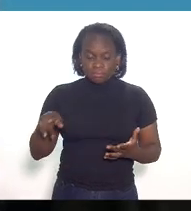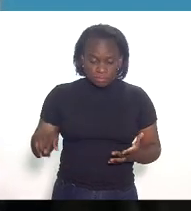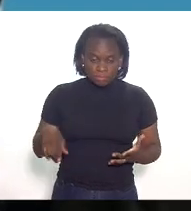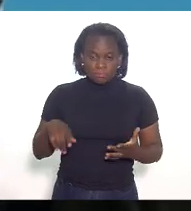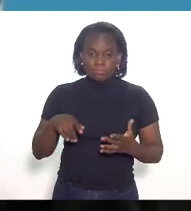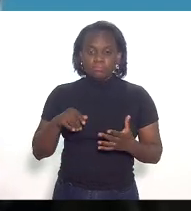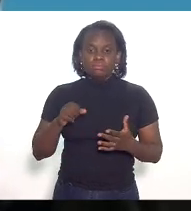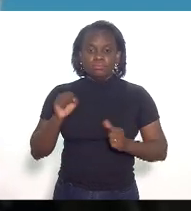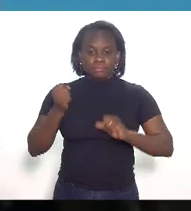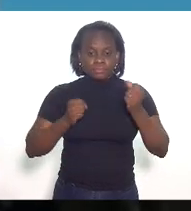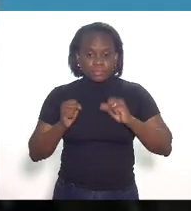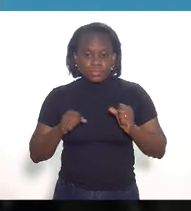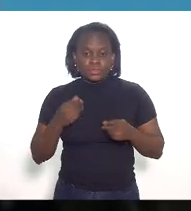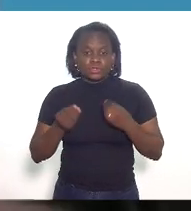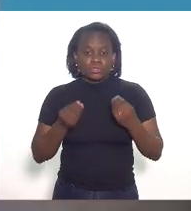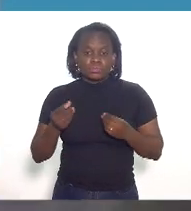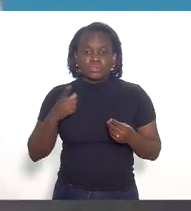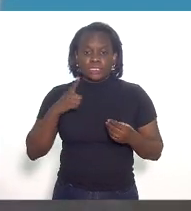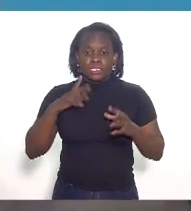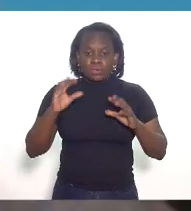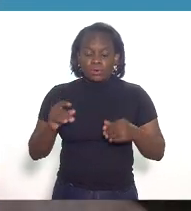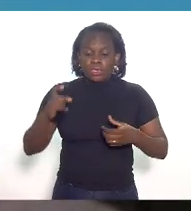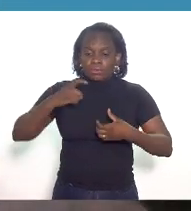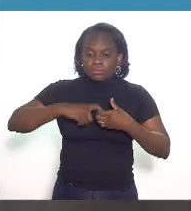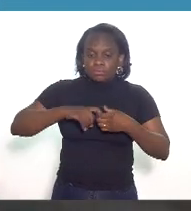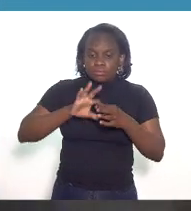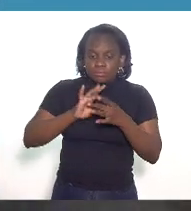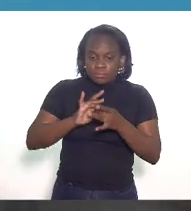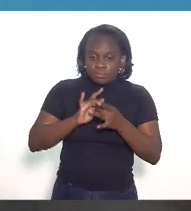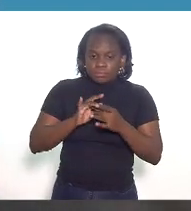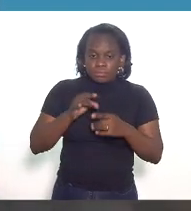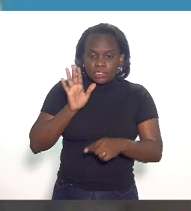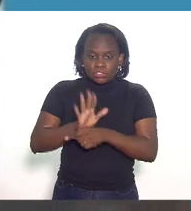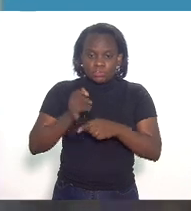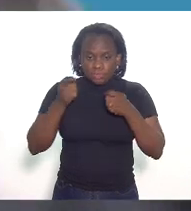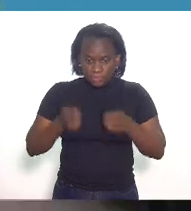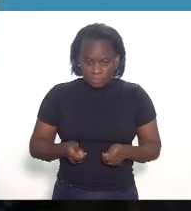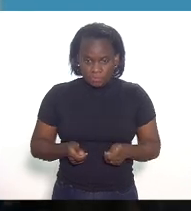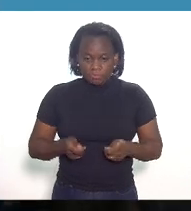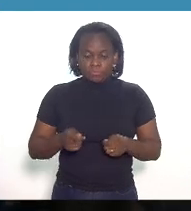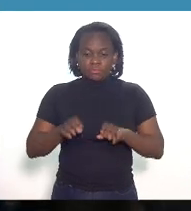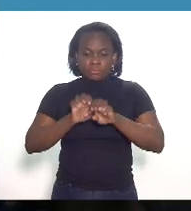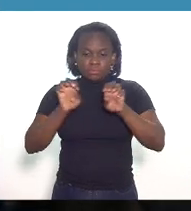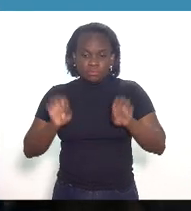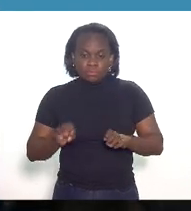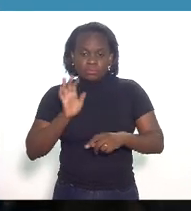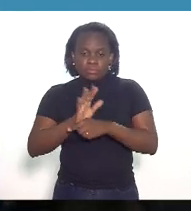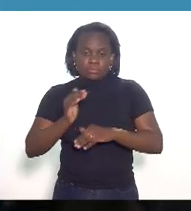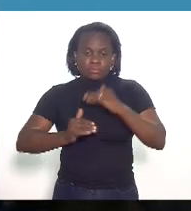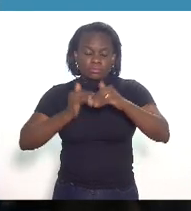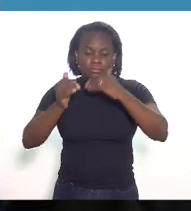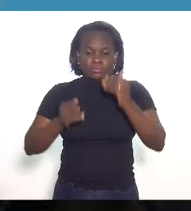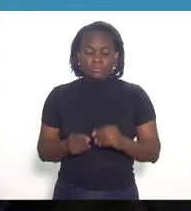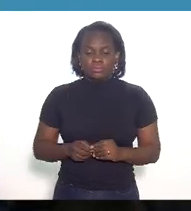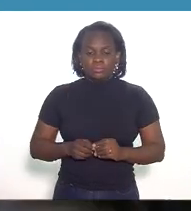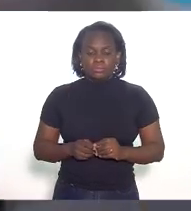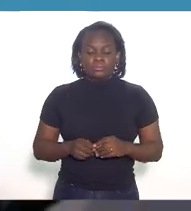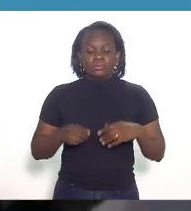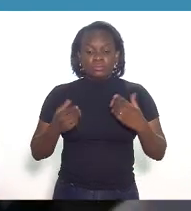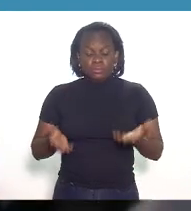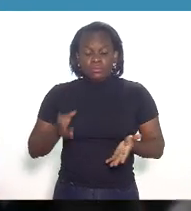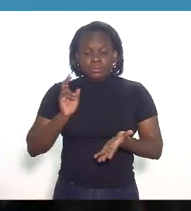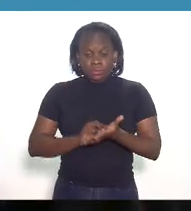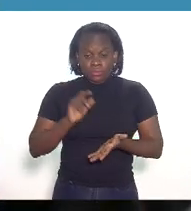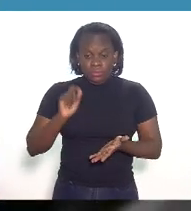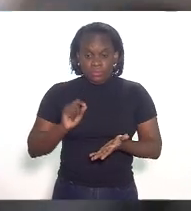elas funcionam como âncoras para a infraestrutura para desenvolvimento da infraestrutura então na